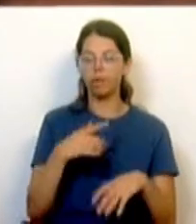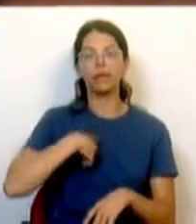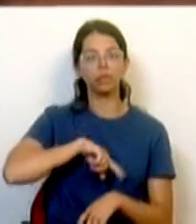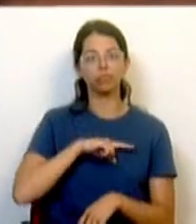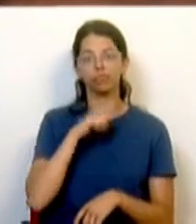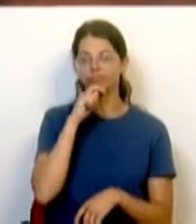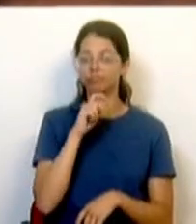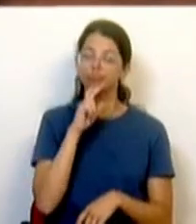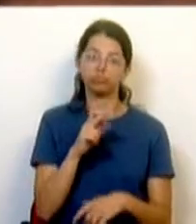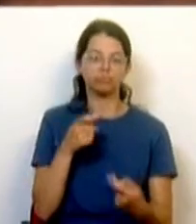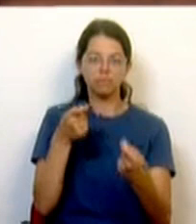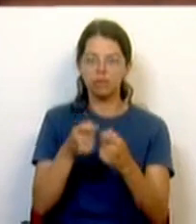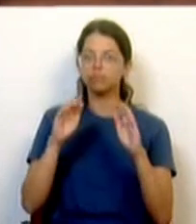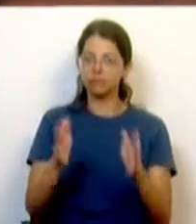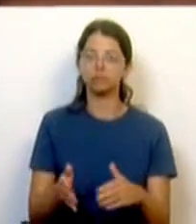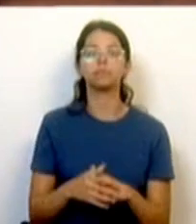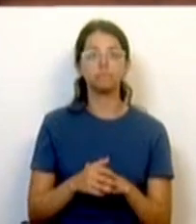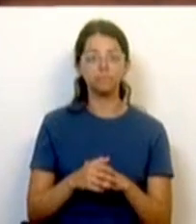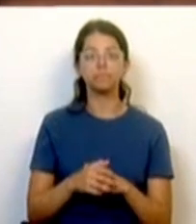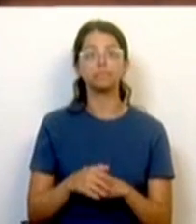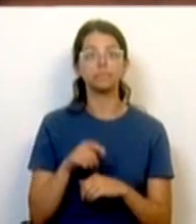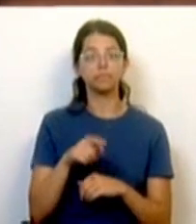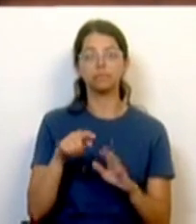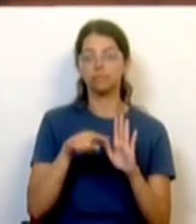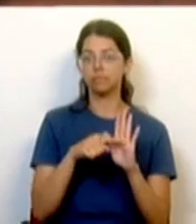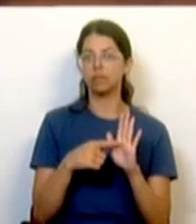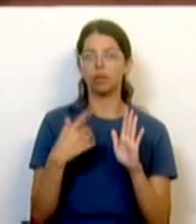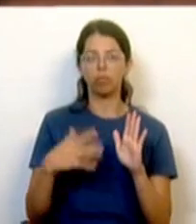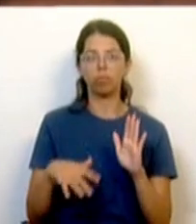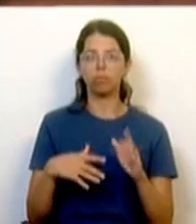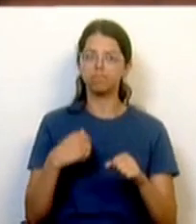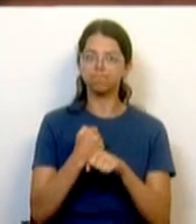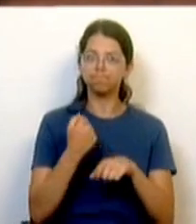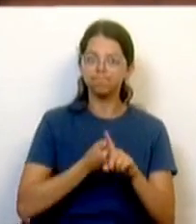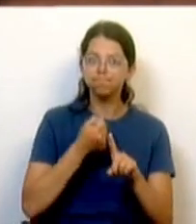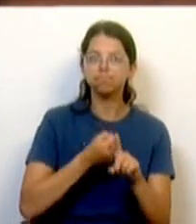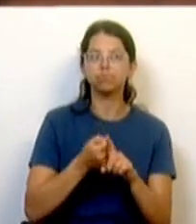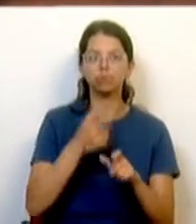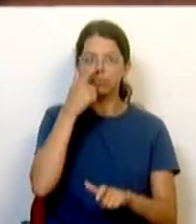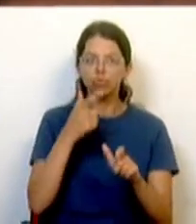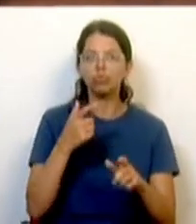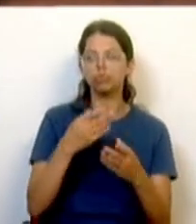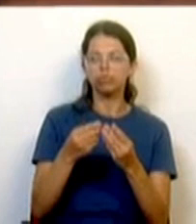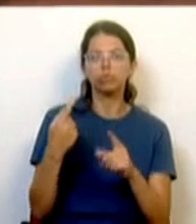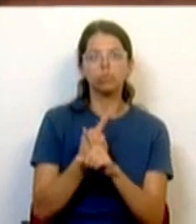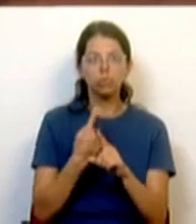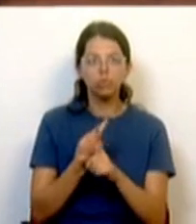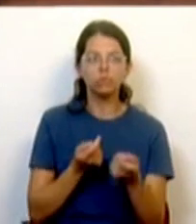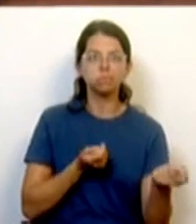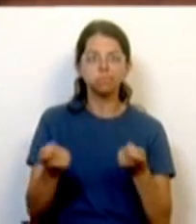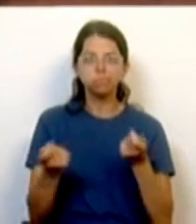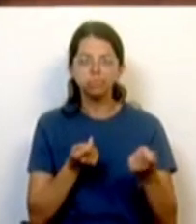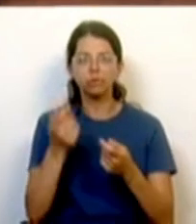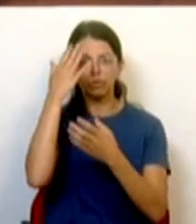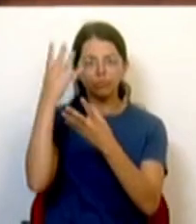temos de responder. É uma medida com uma enorme mobilização de recursos públicos do